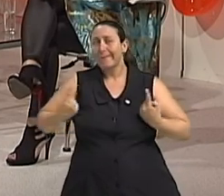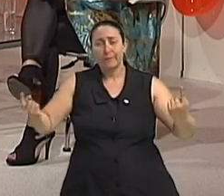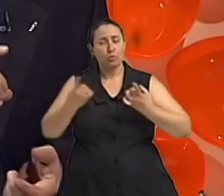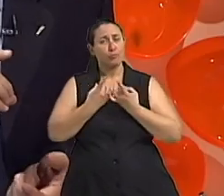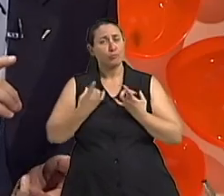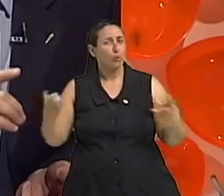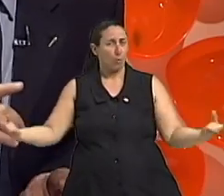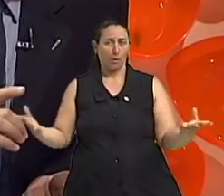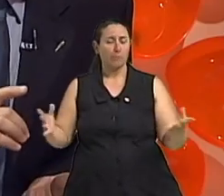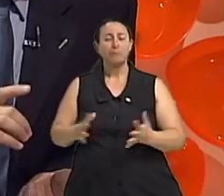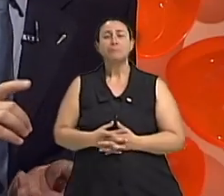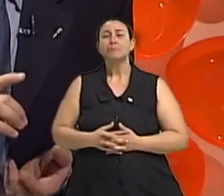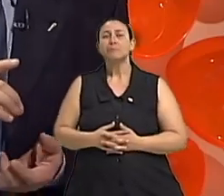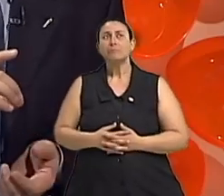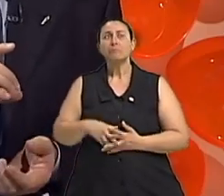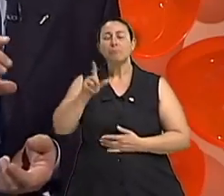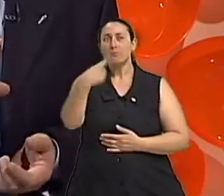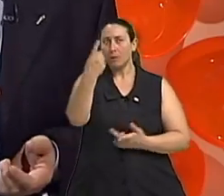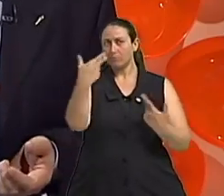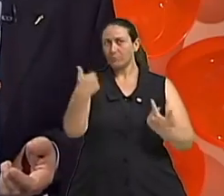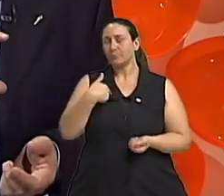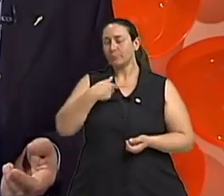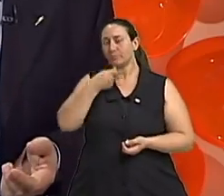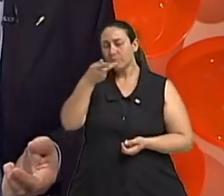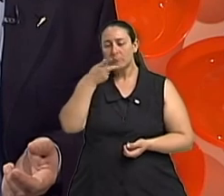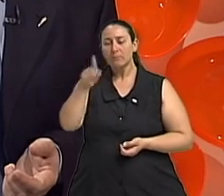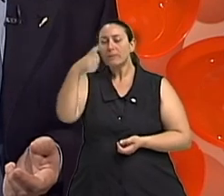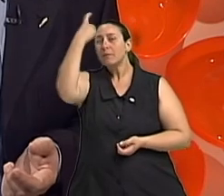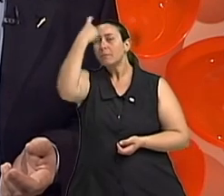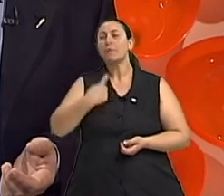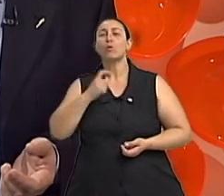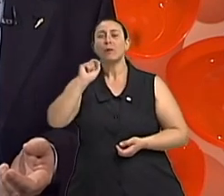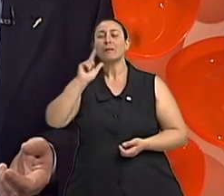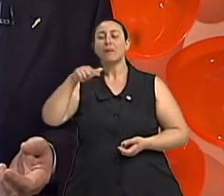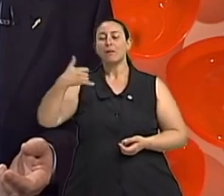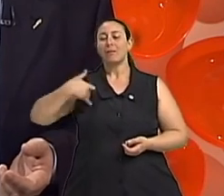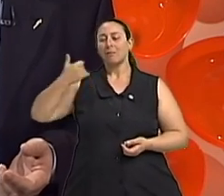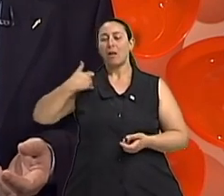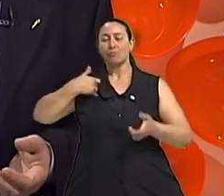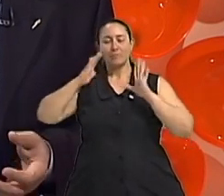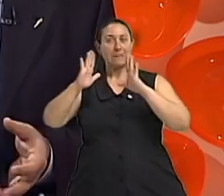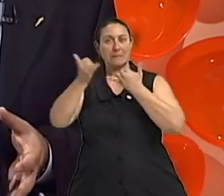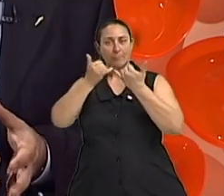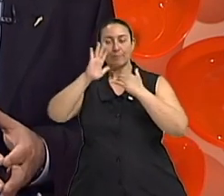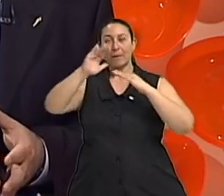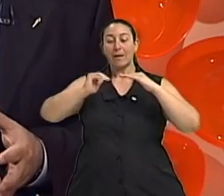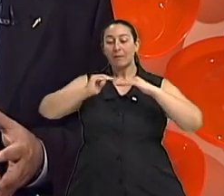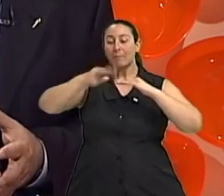eu gostaria de mencionar em relação ao perfil da melhor idade as pessoas idosas